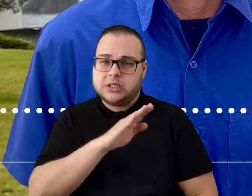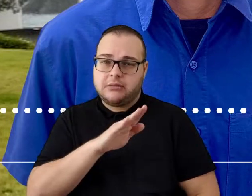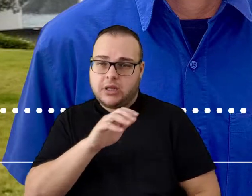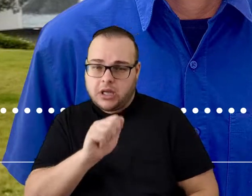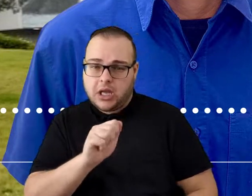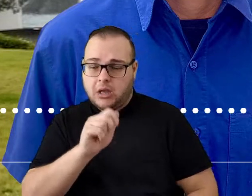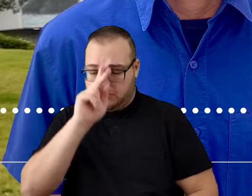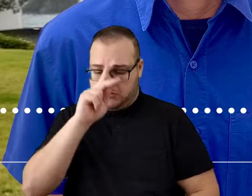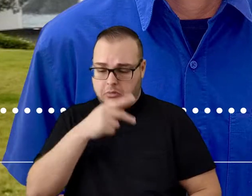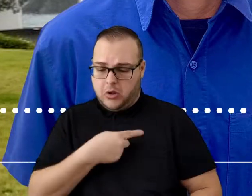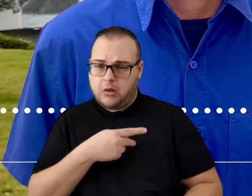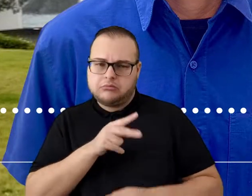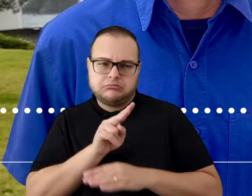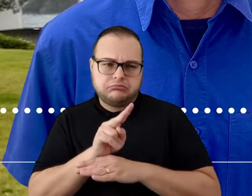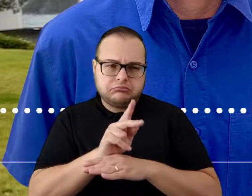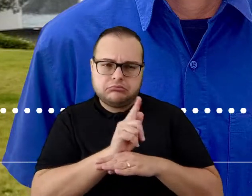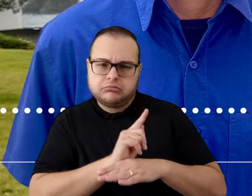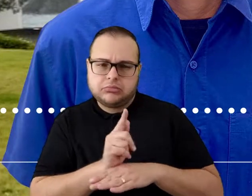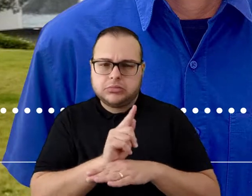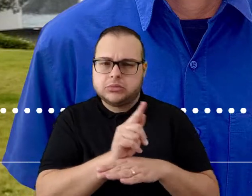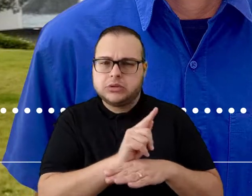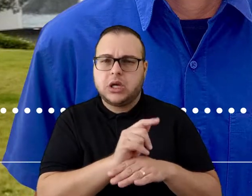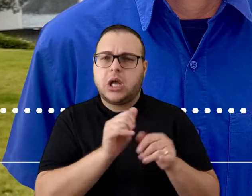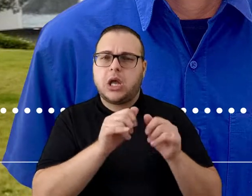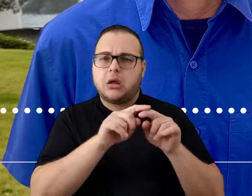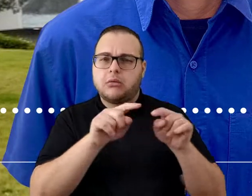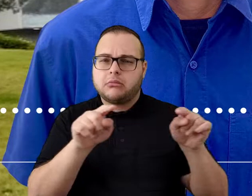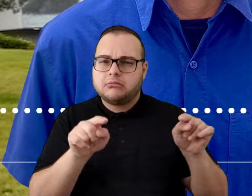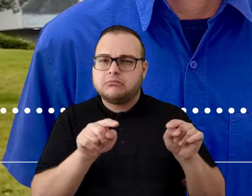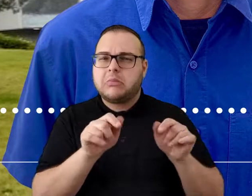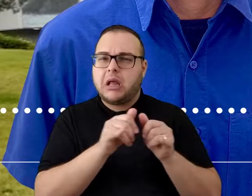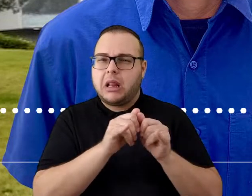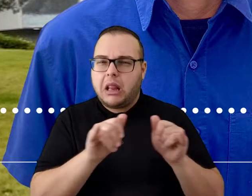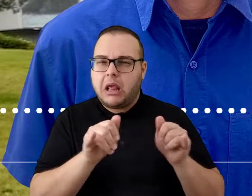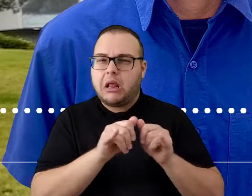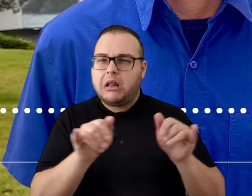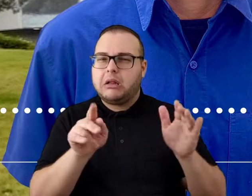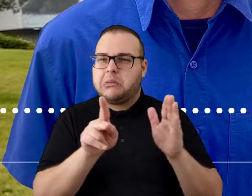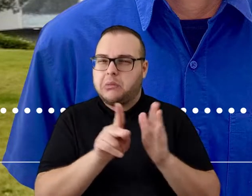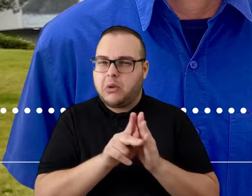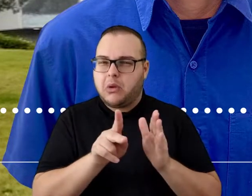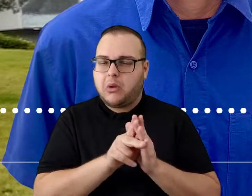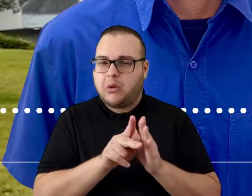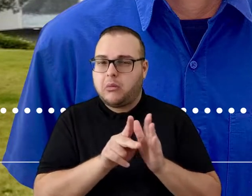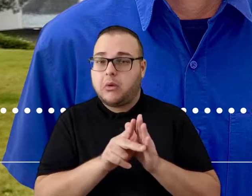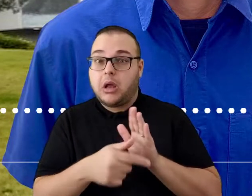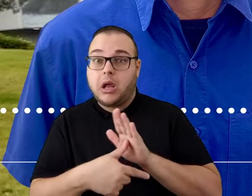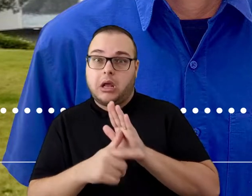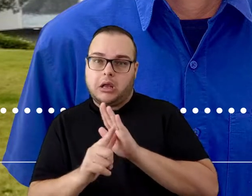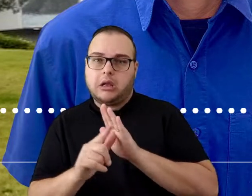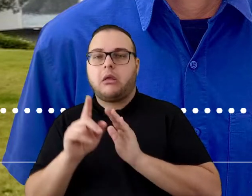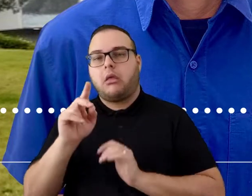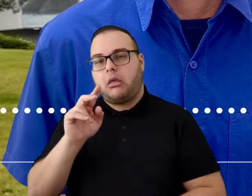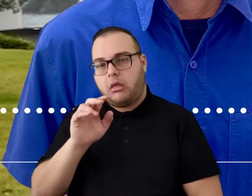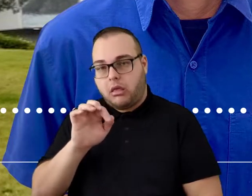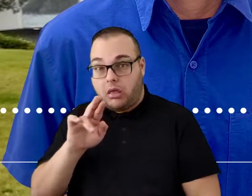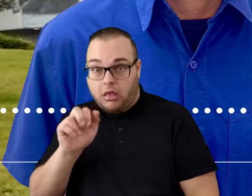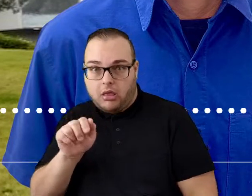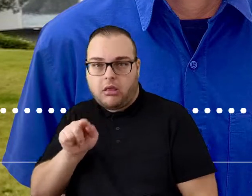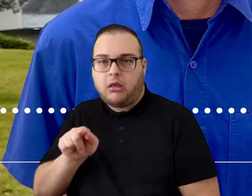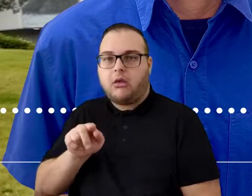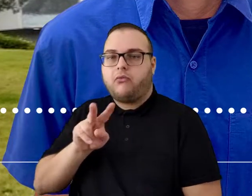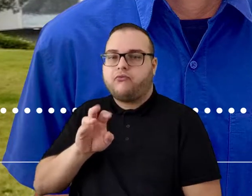gerenciar suas próprias hidrelétricas, que antes eram administradas pela Votorantinha Energia. São 15 hidrelétricas